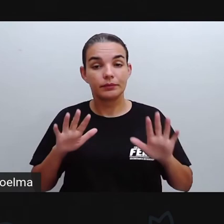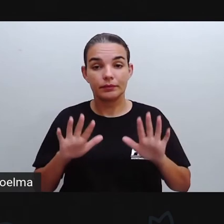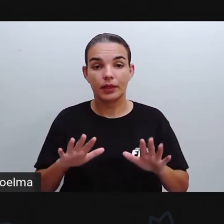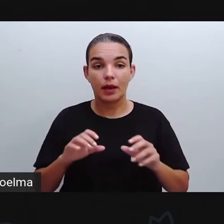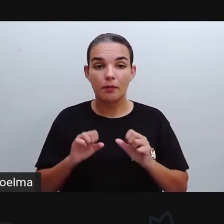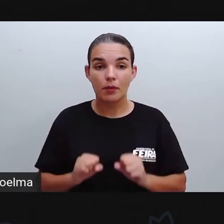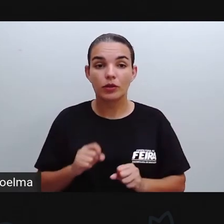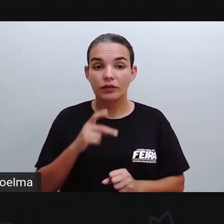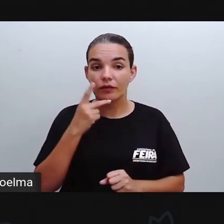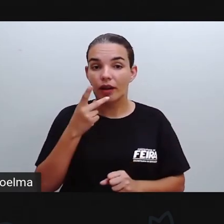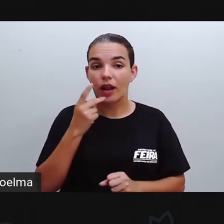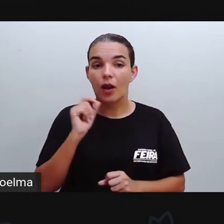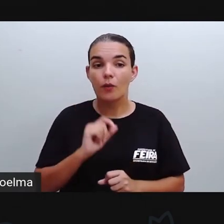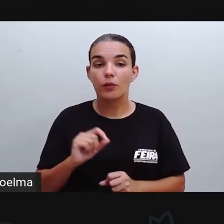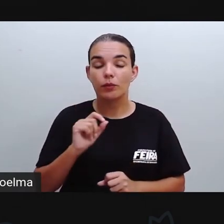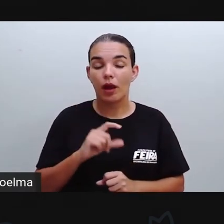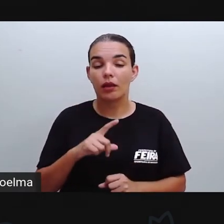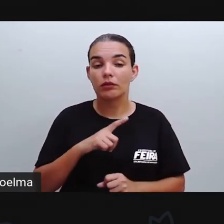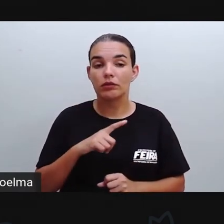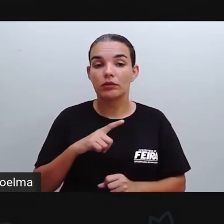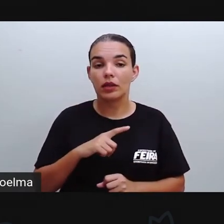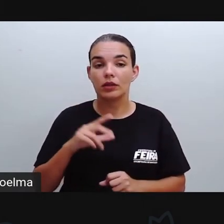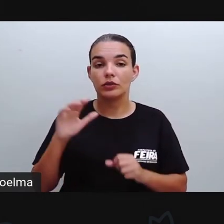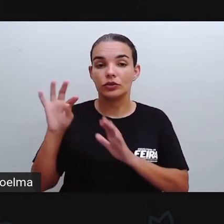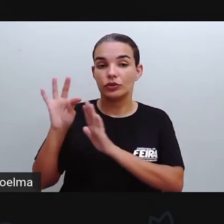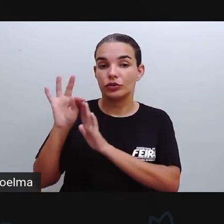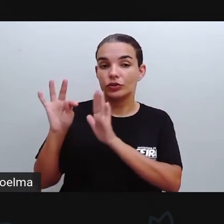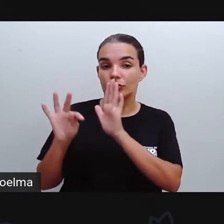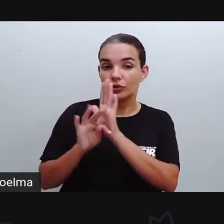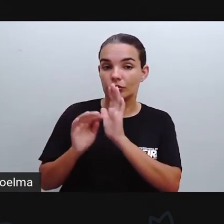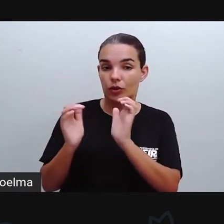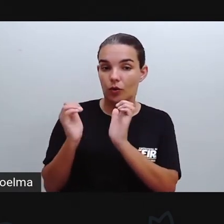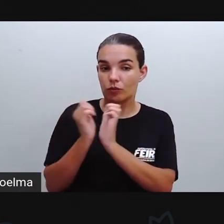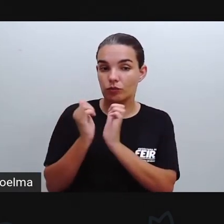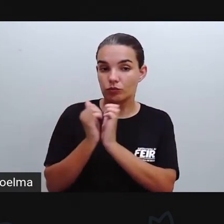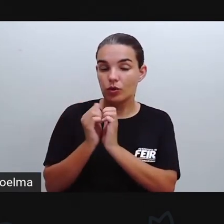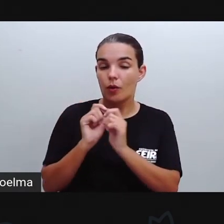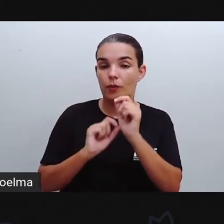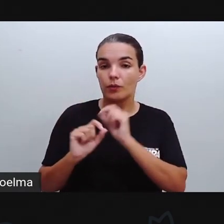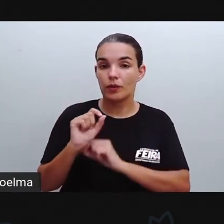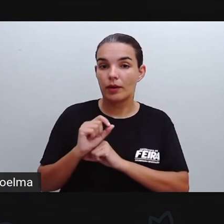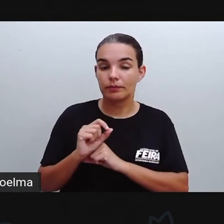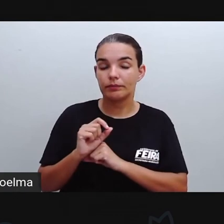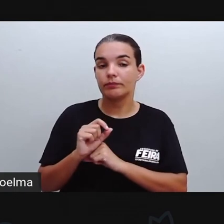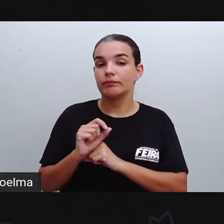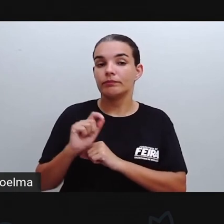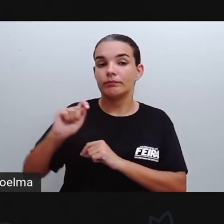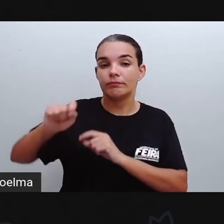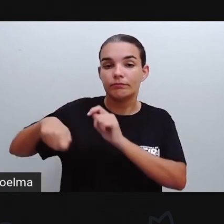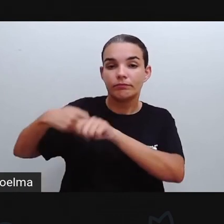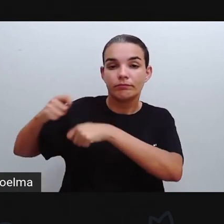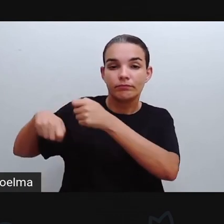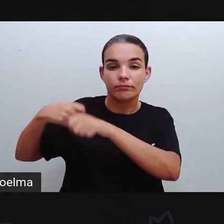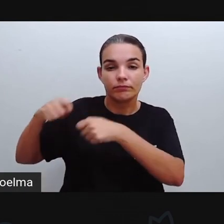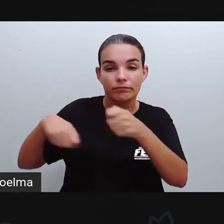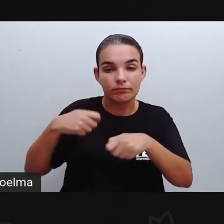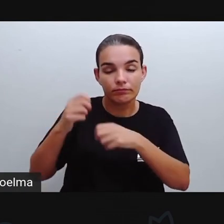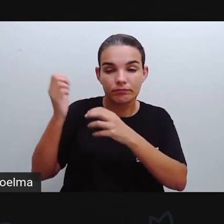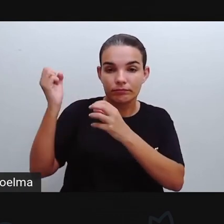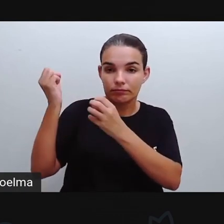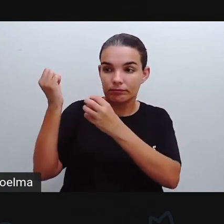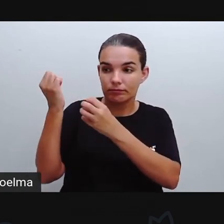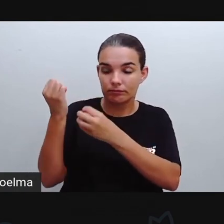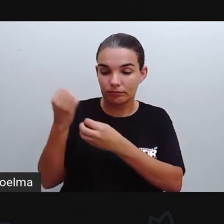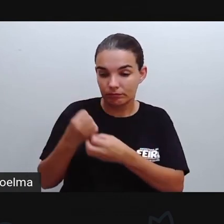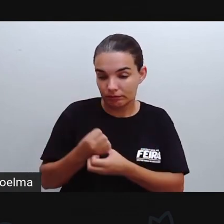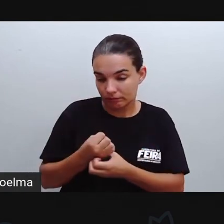a gente pode dizer que nós vamos chamar de gênero textual, né? Neste caso, as classificações que são criadas para agrupar esses textos de